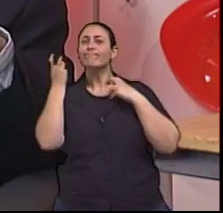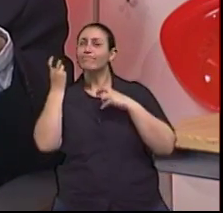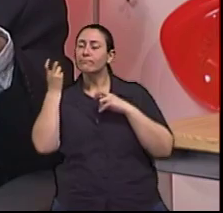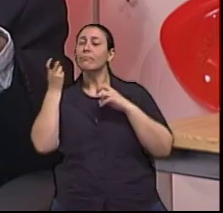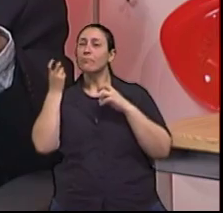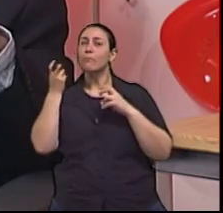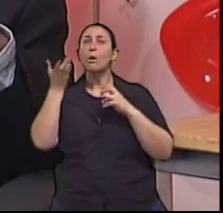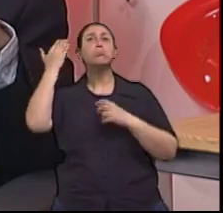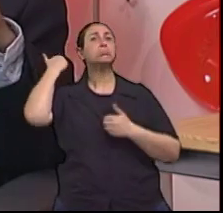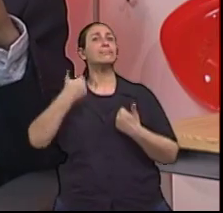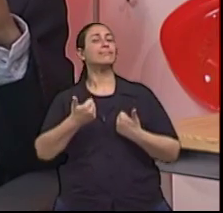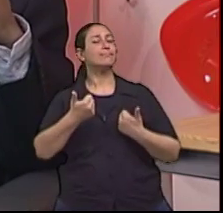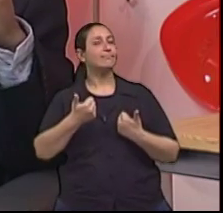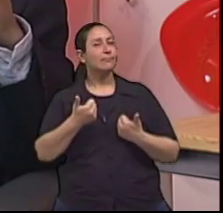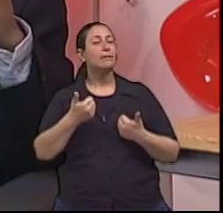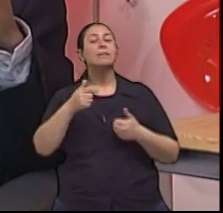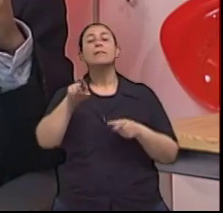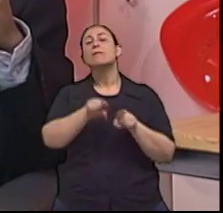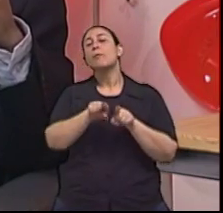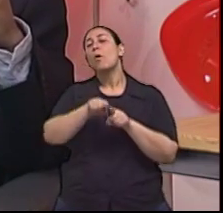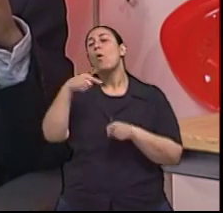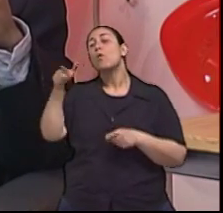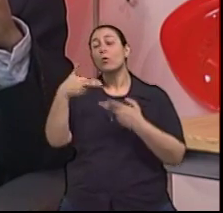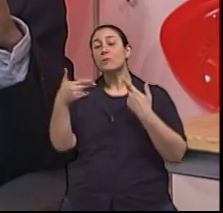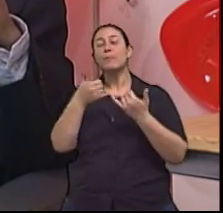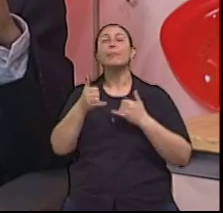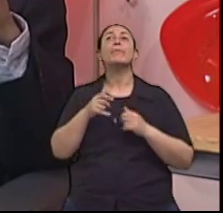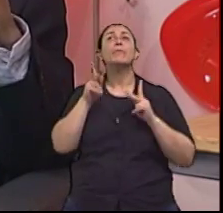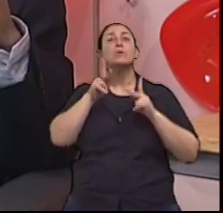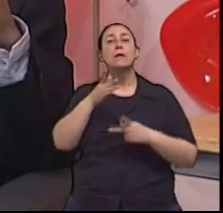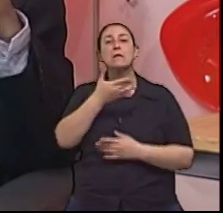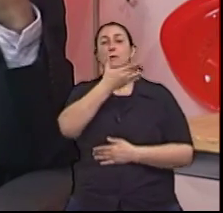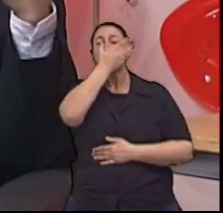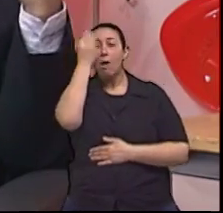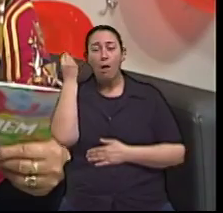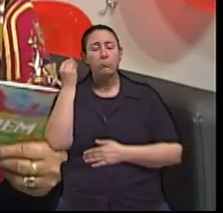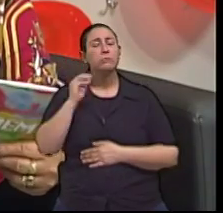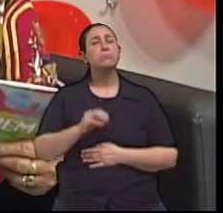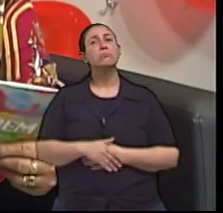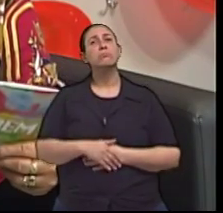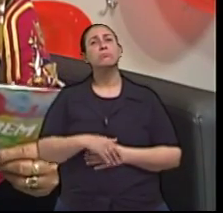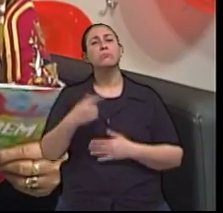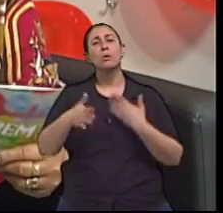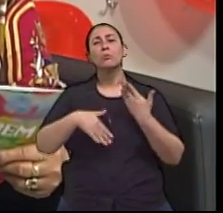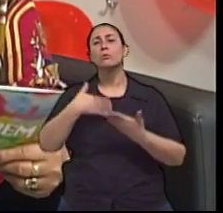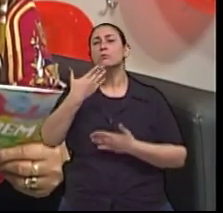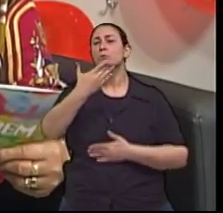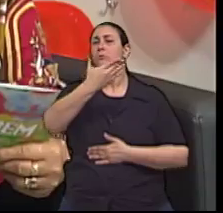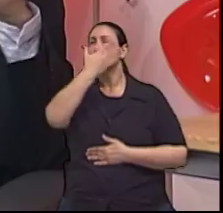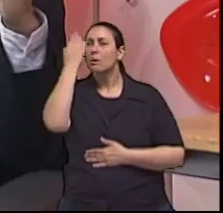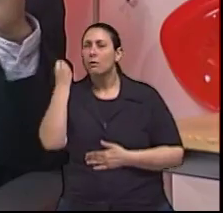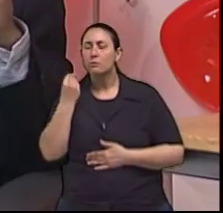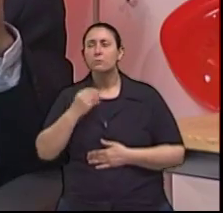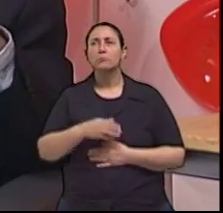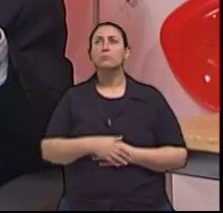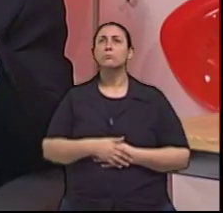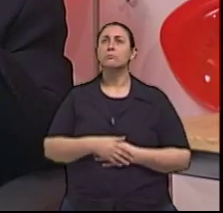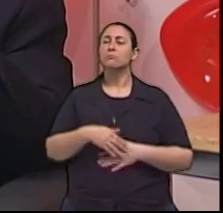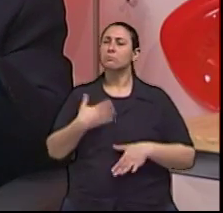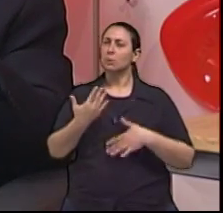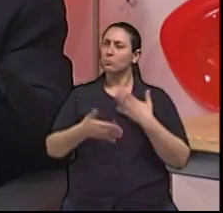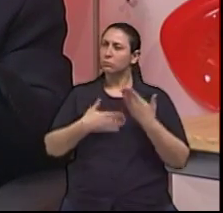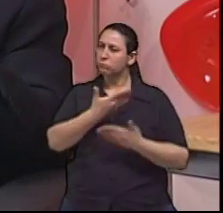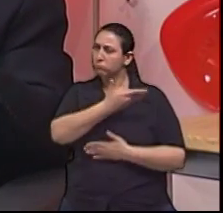é aquele idoso que começa com esquecimentos progressivos, com alteração de planejamento principalmente, mais até do que